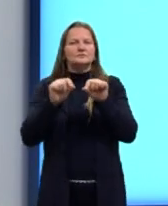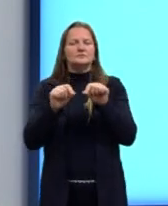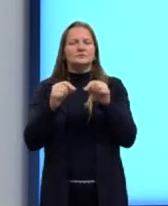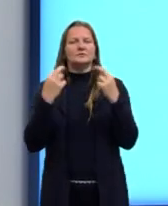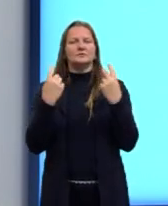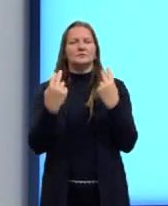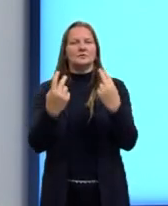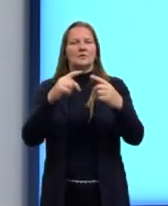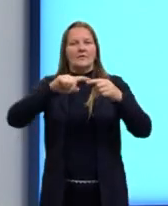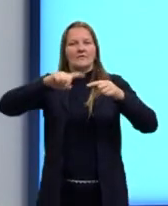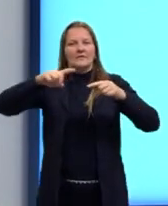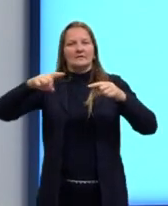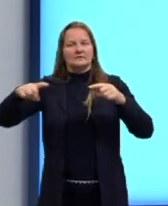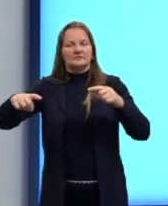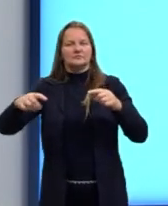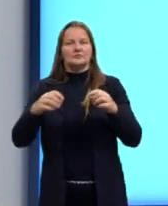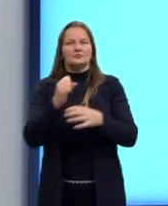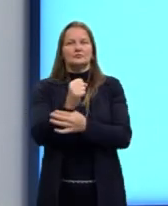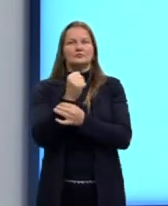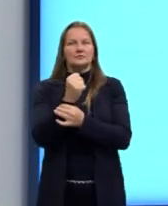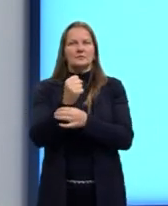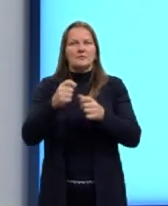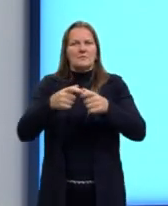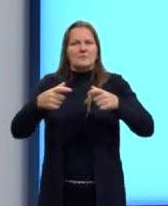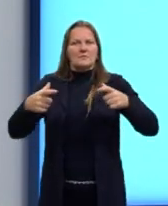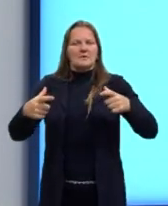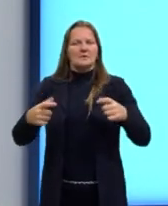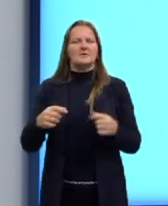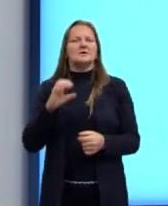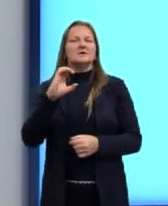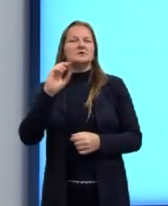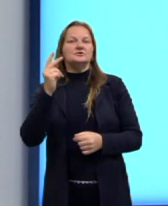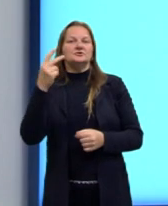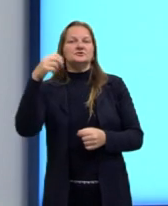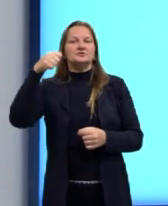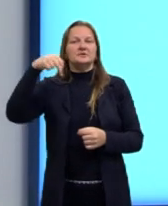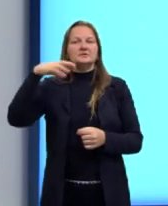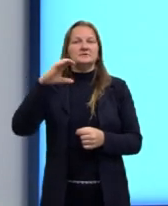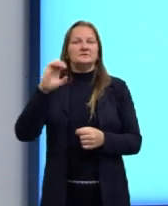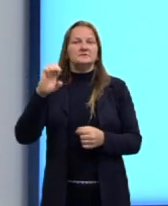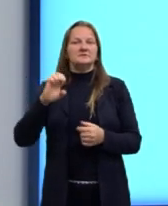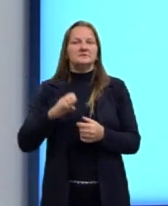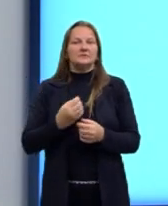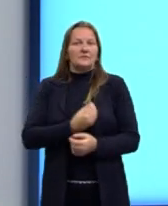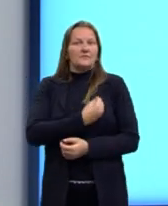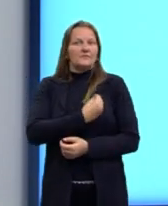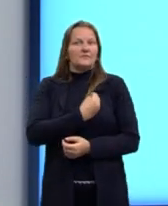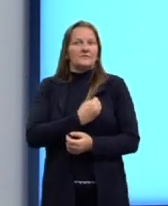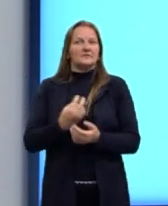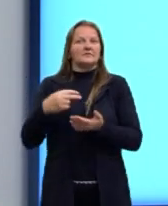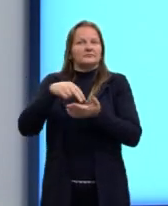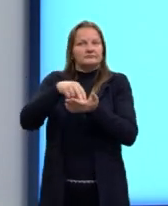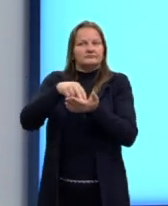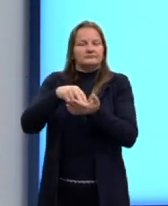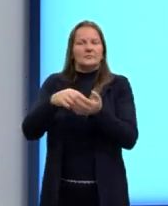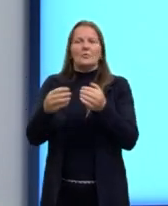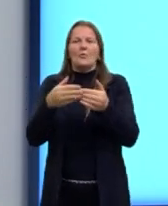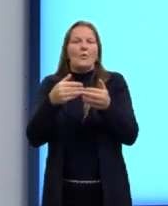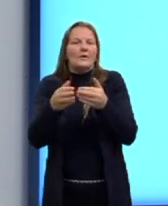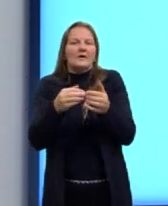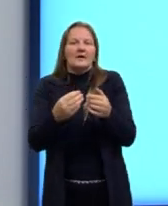variações que garantem maior chance de sobrevivência para o organismo em questão,